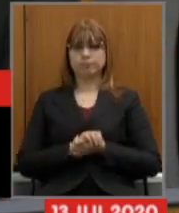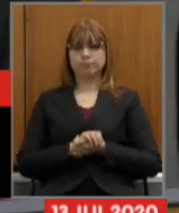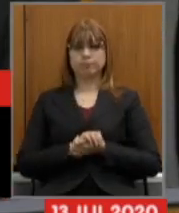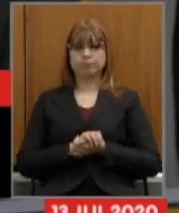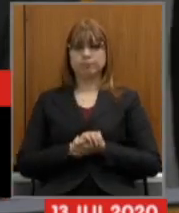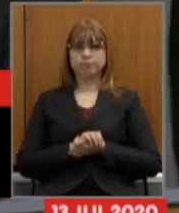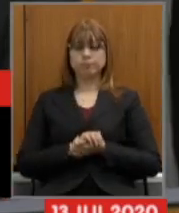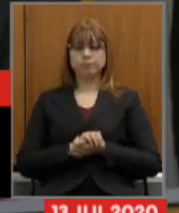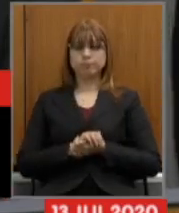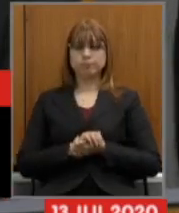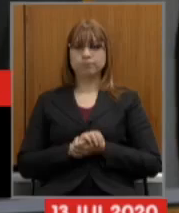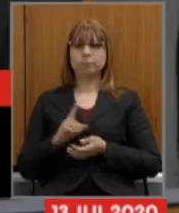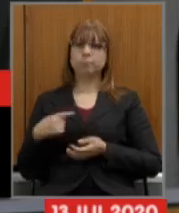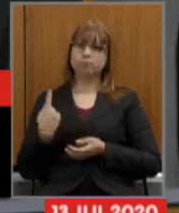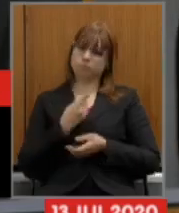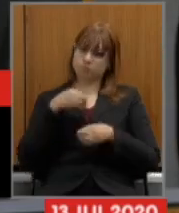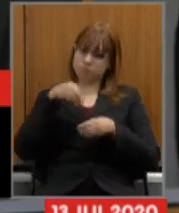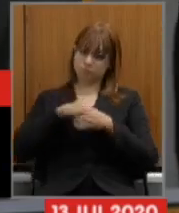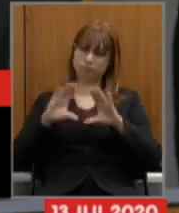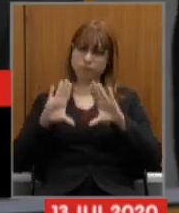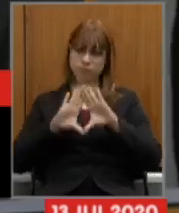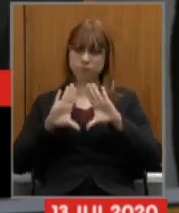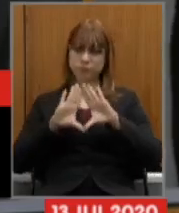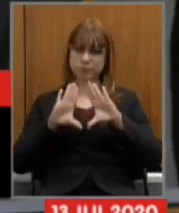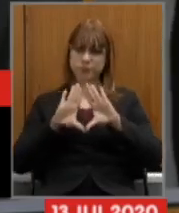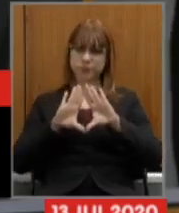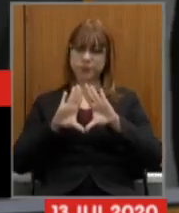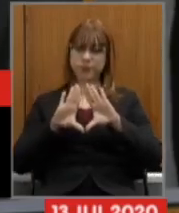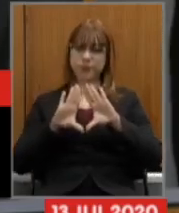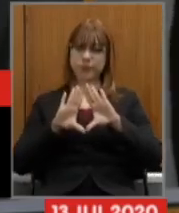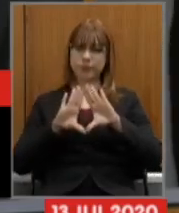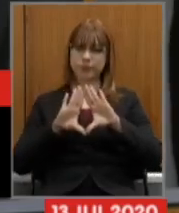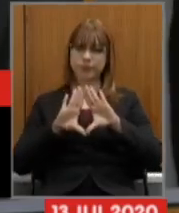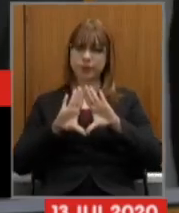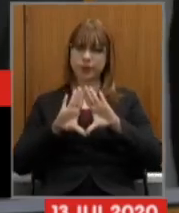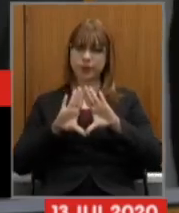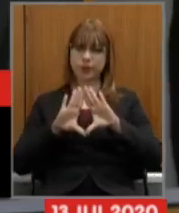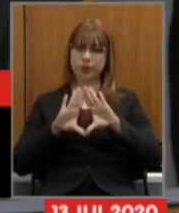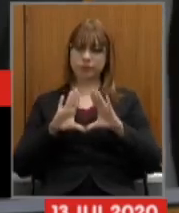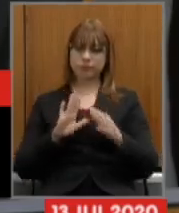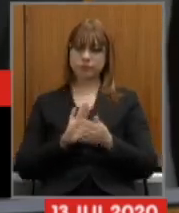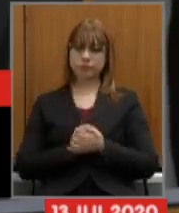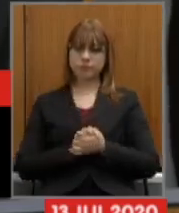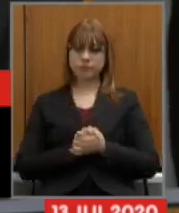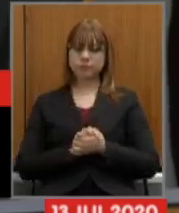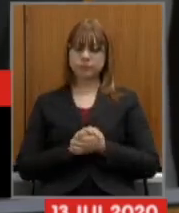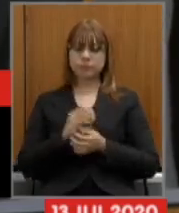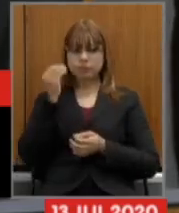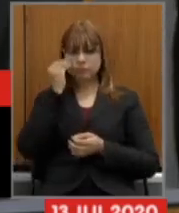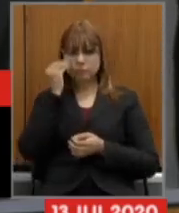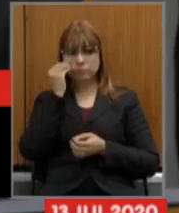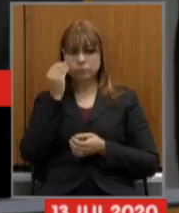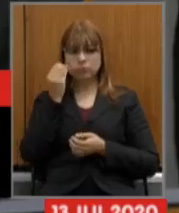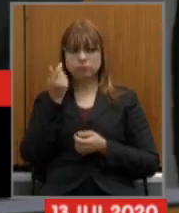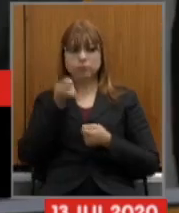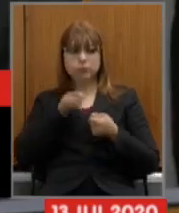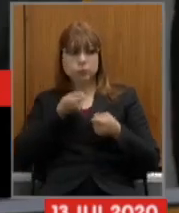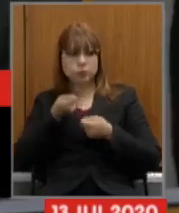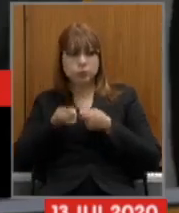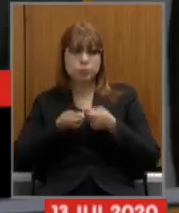nós estamos aqui na assembleia nessa disposição de dialogar e negociar